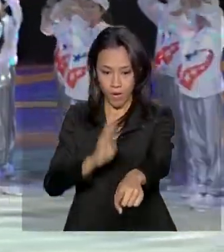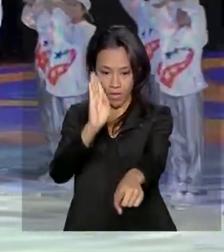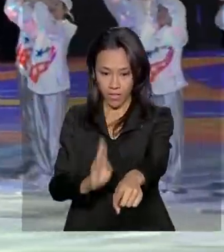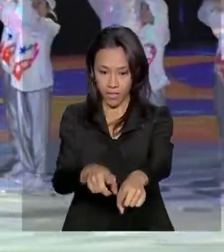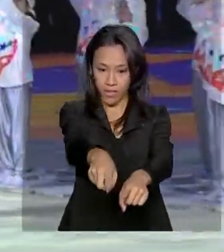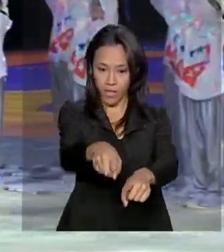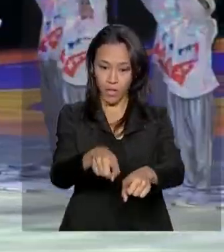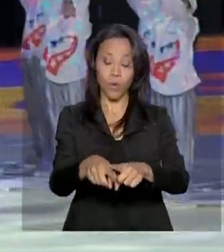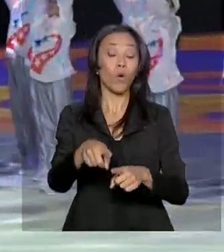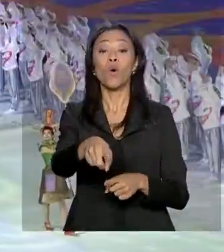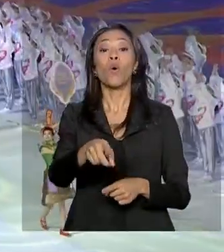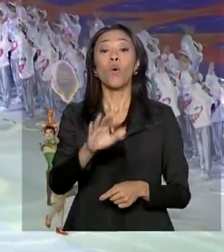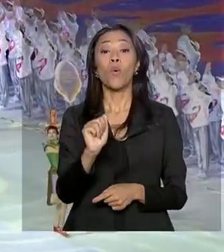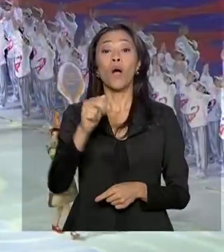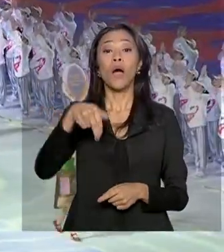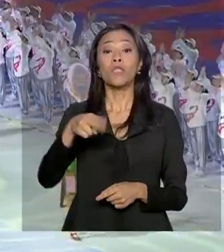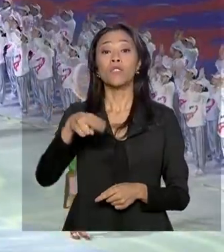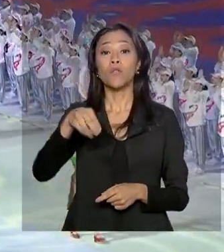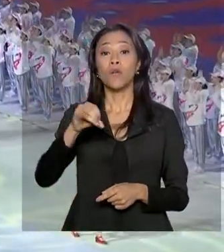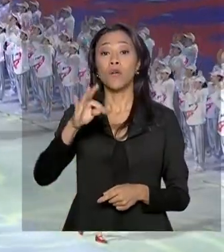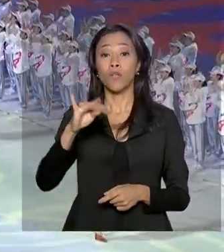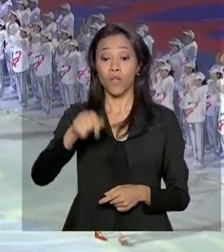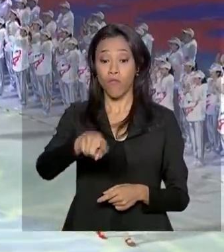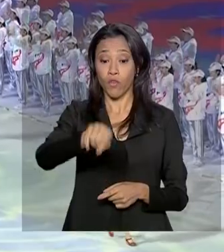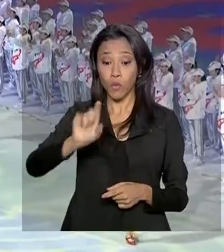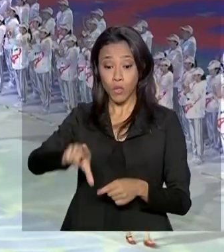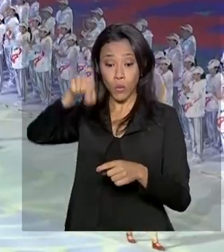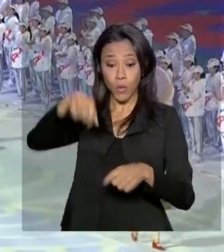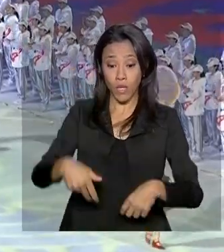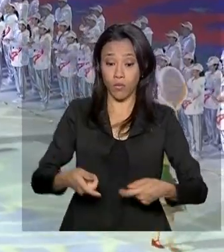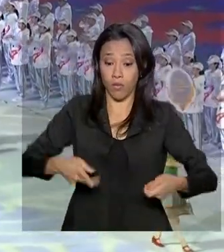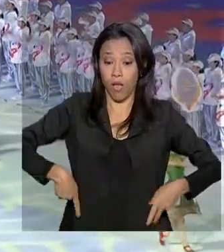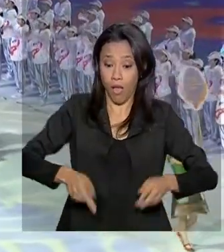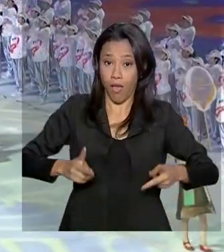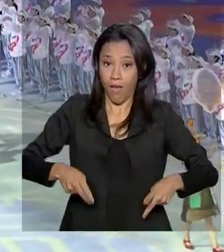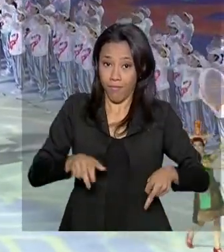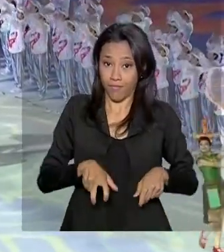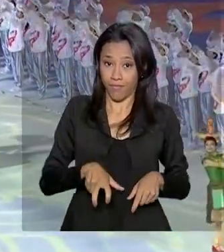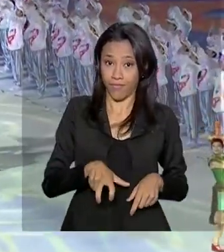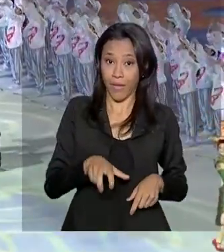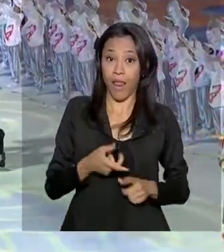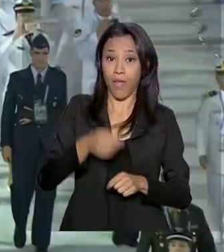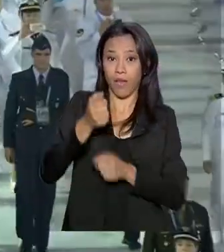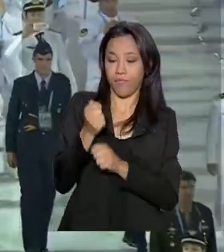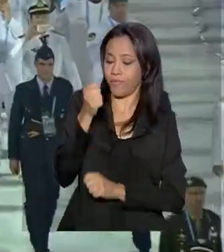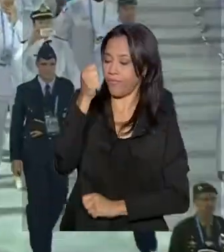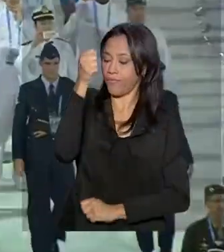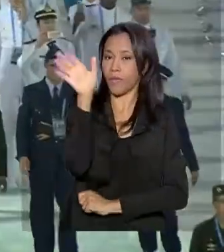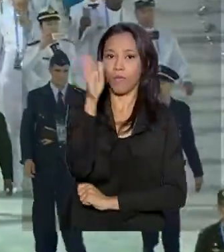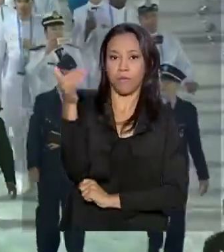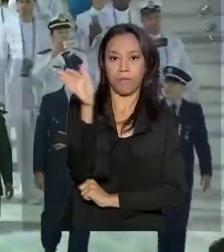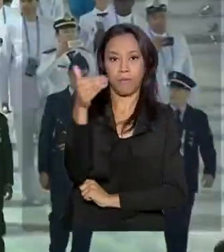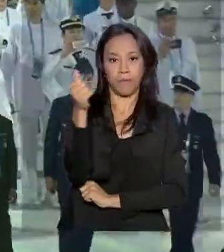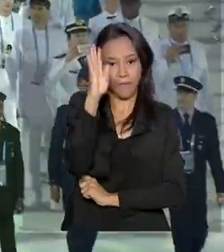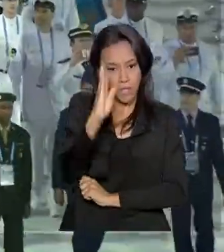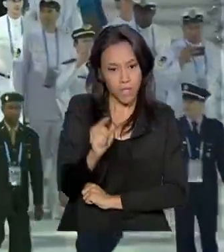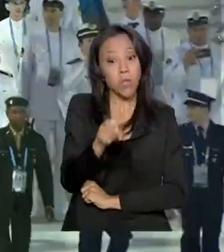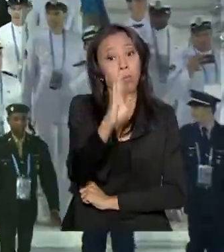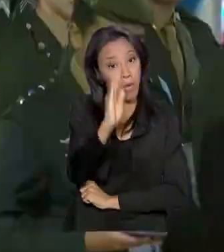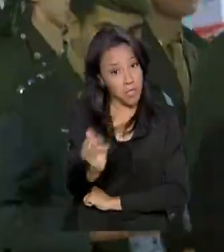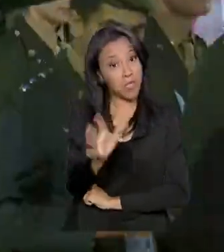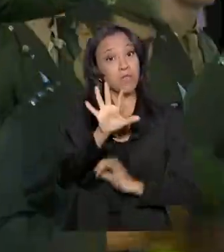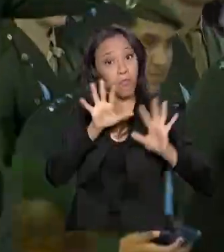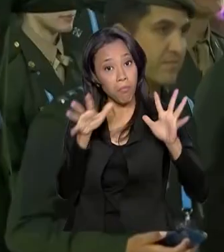Fernando Ottoni, do arremesso de peso, foi o escolhido para levar a bandeira brasileira. O Brasil vai participar da